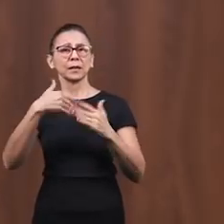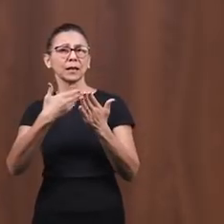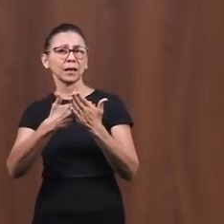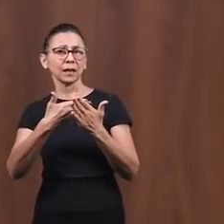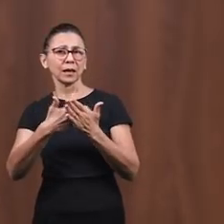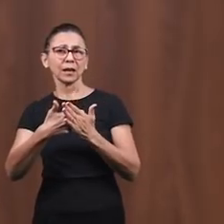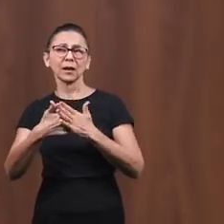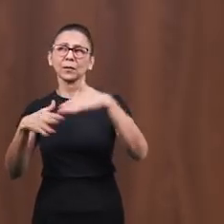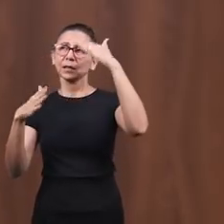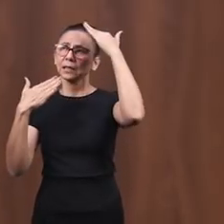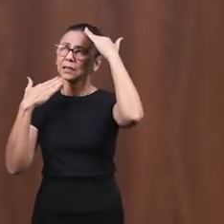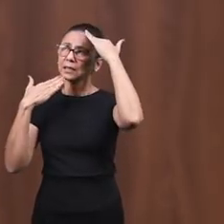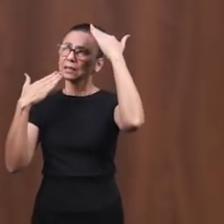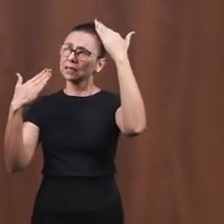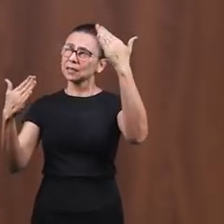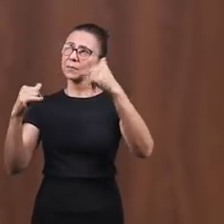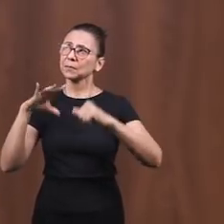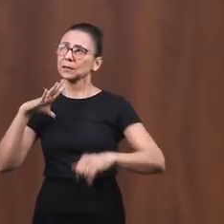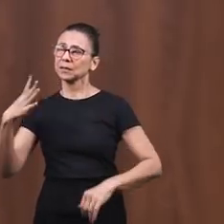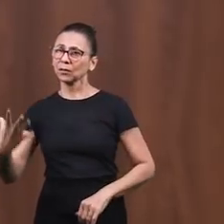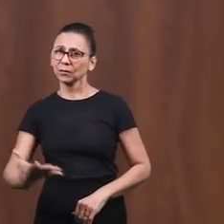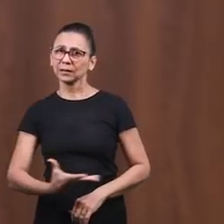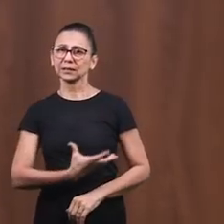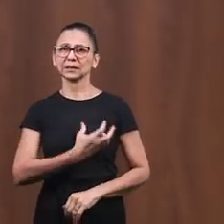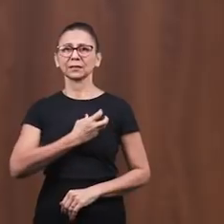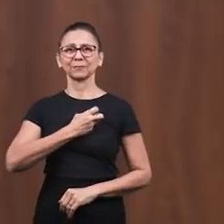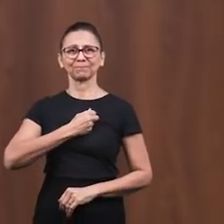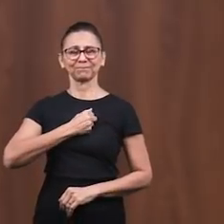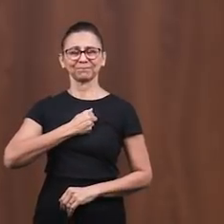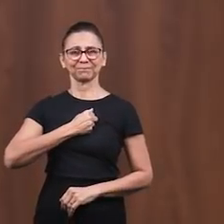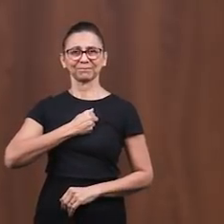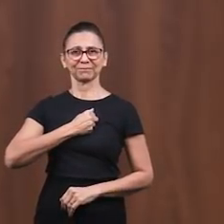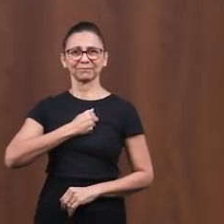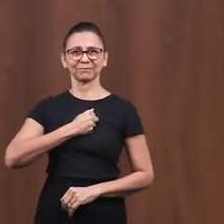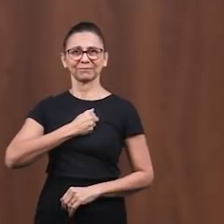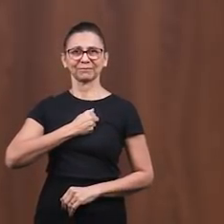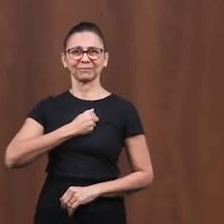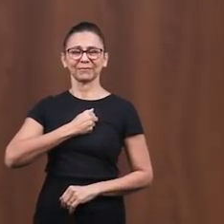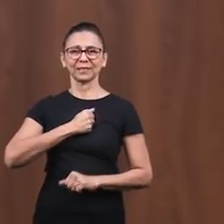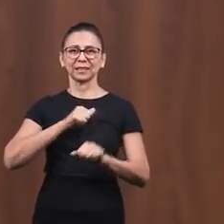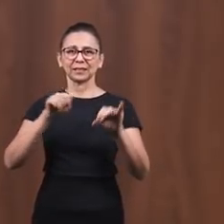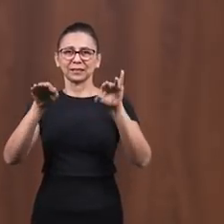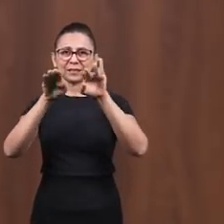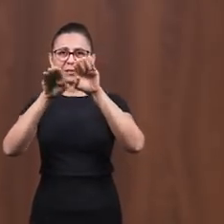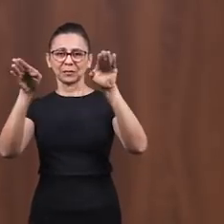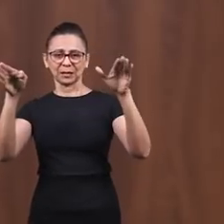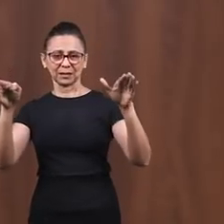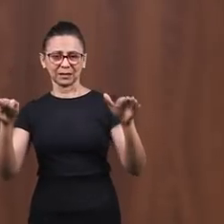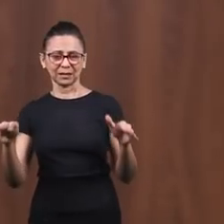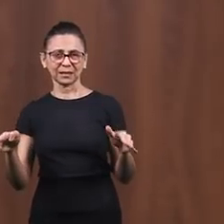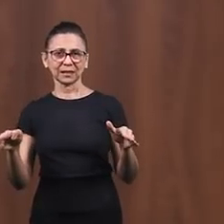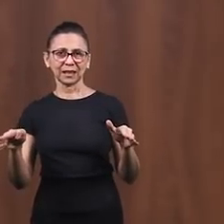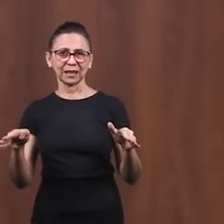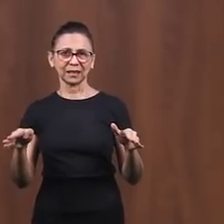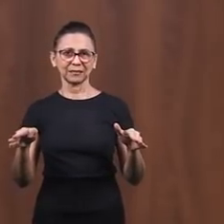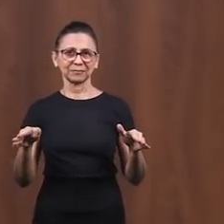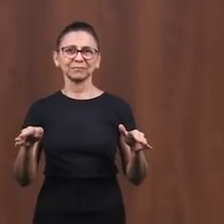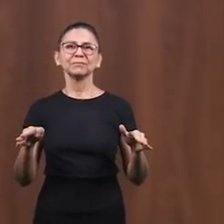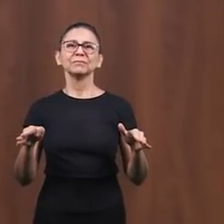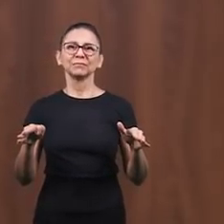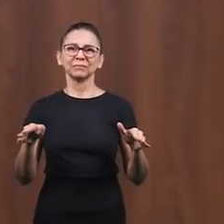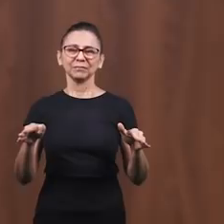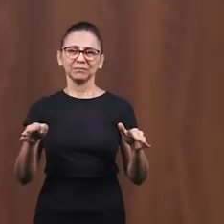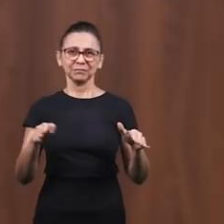pela obra de salvação que o Senhor fez nas nossas vidas e colocamos-nos, Senhor Deus, diante do teu altar, dispostos a